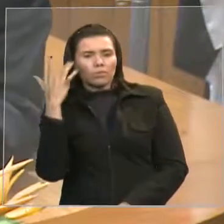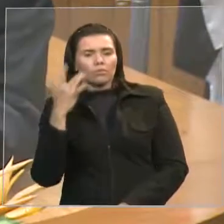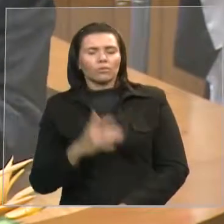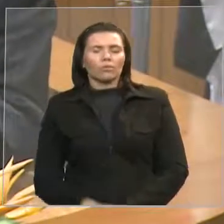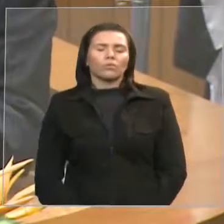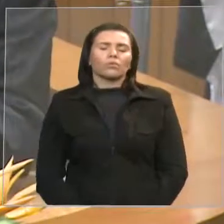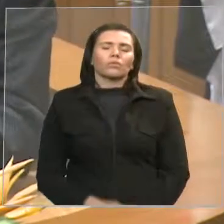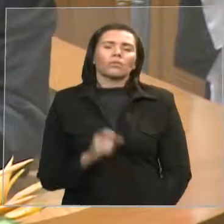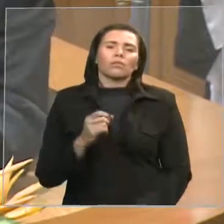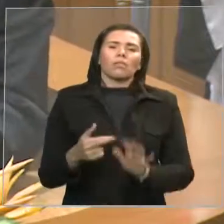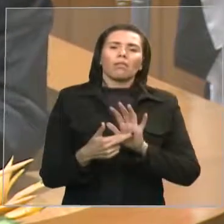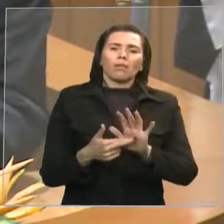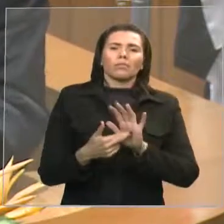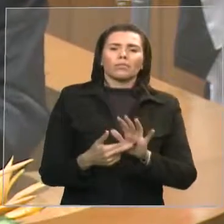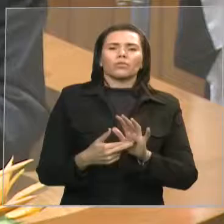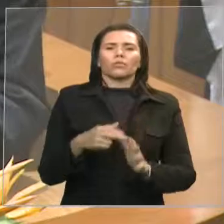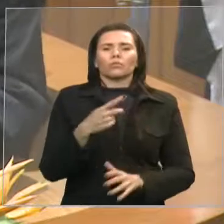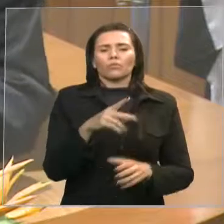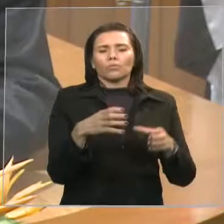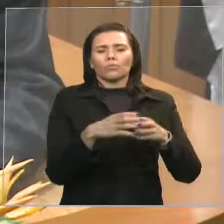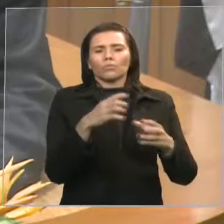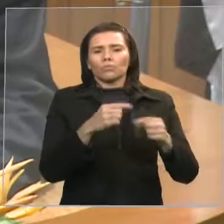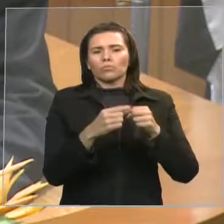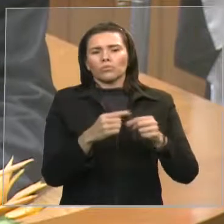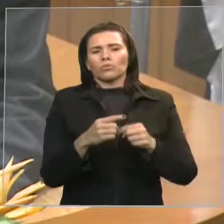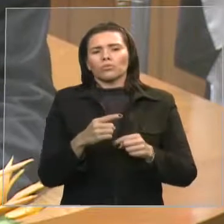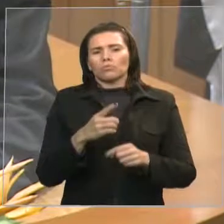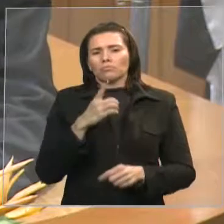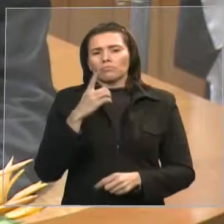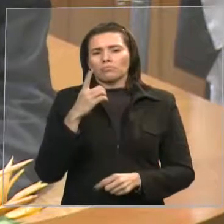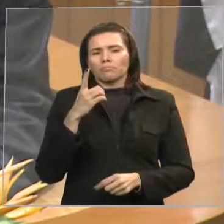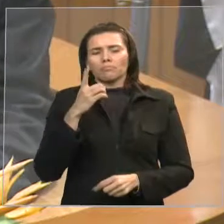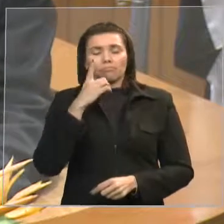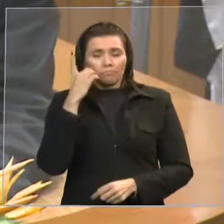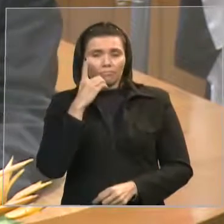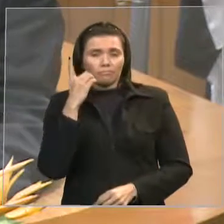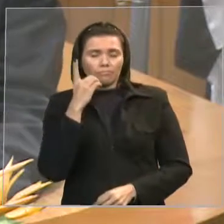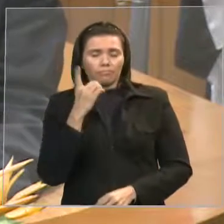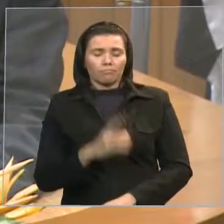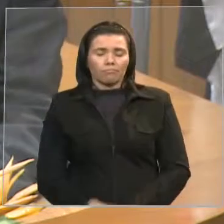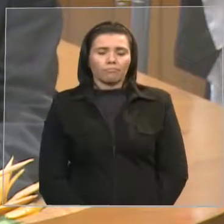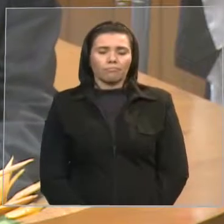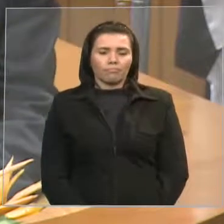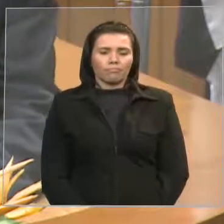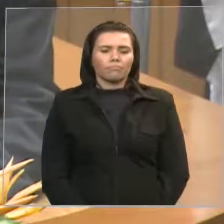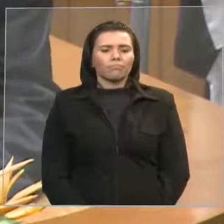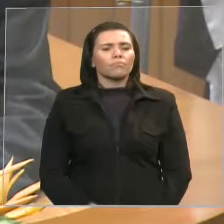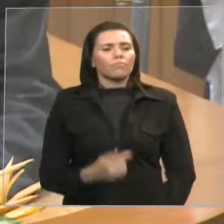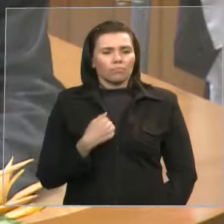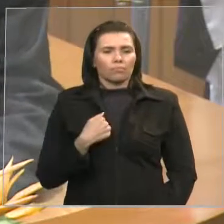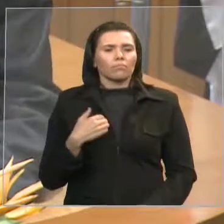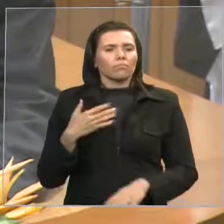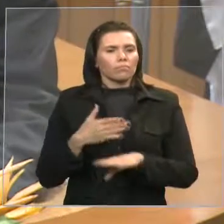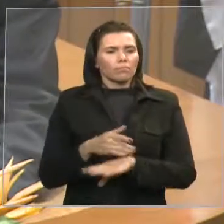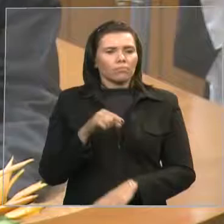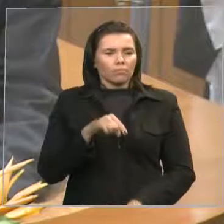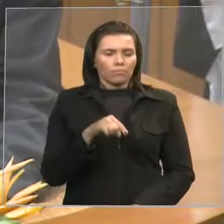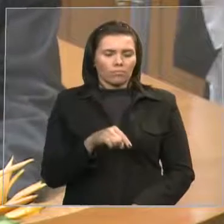prefeito estive lá e testemunhei o quanto não só o prefeito